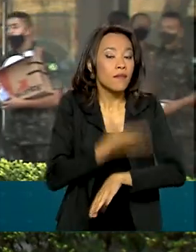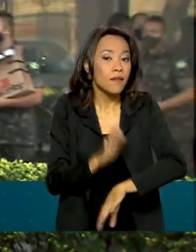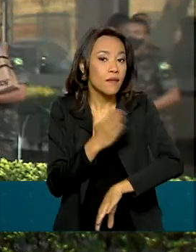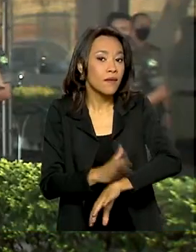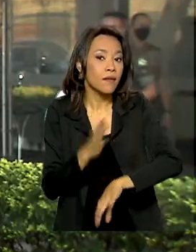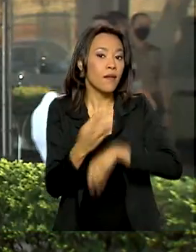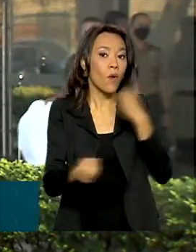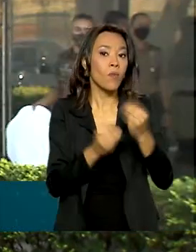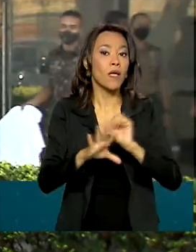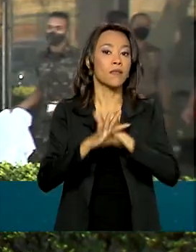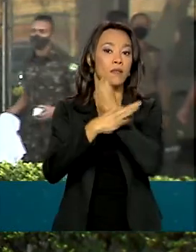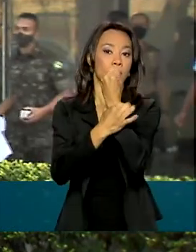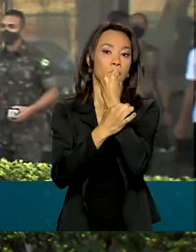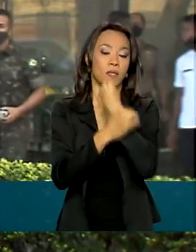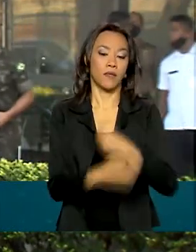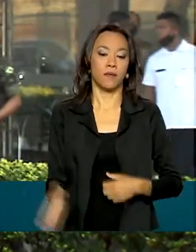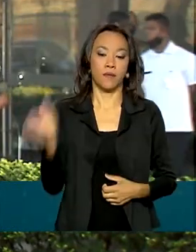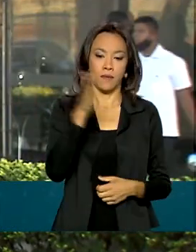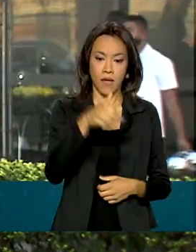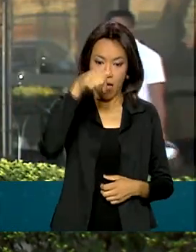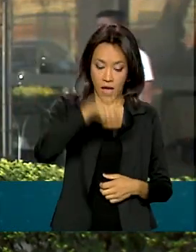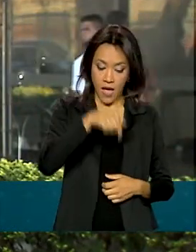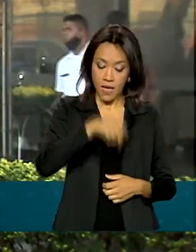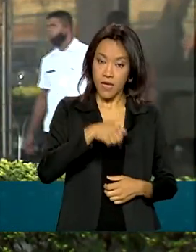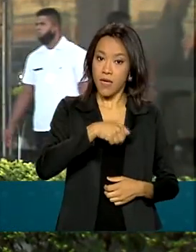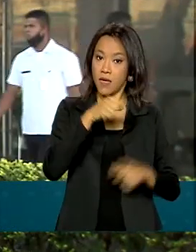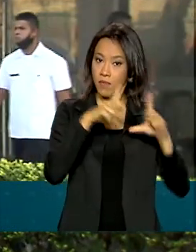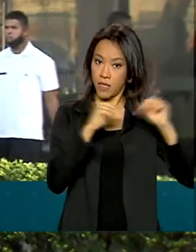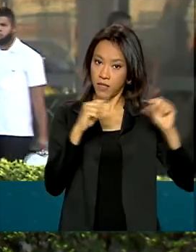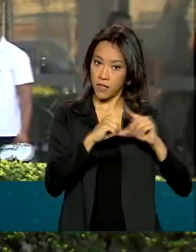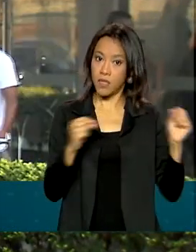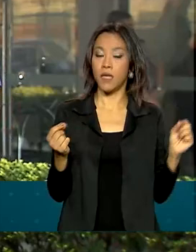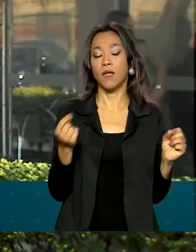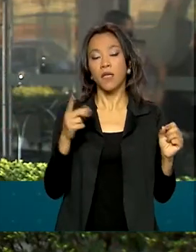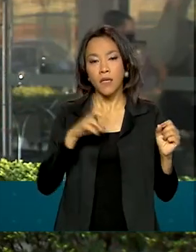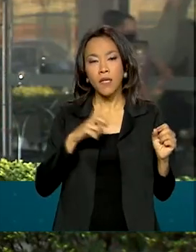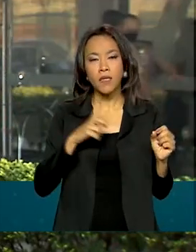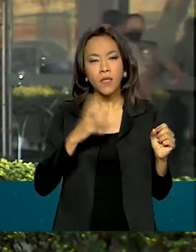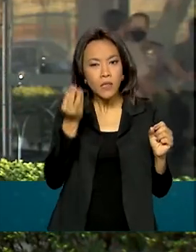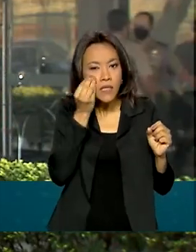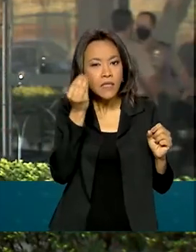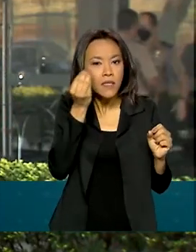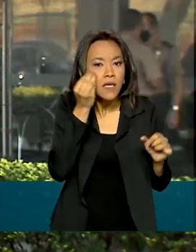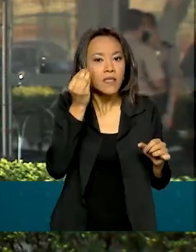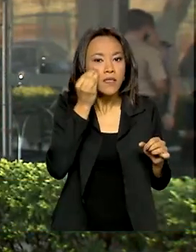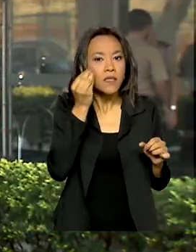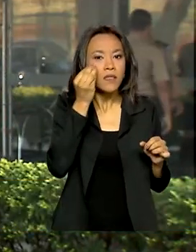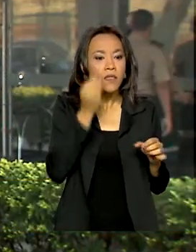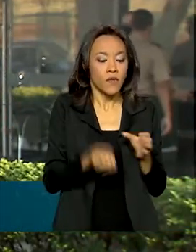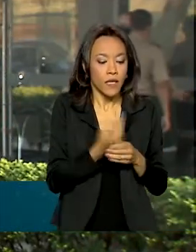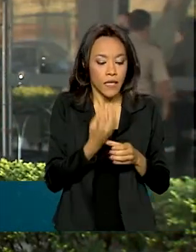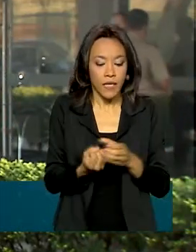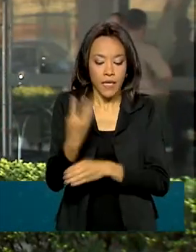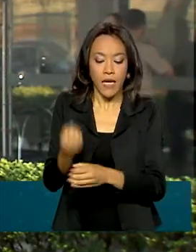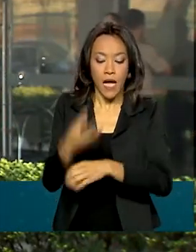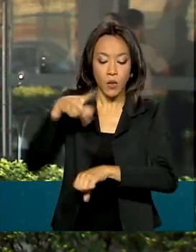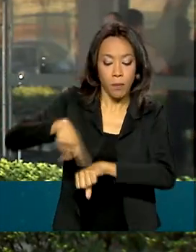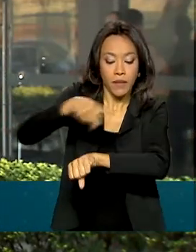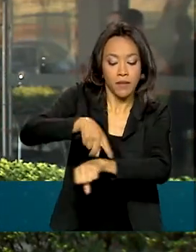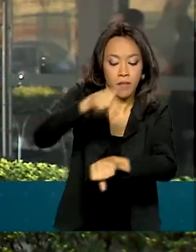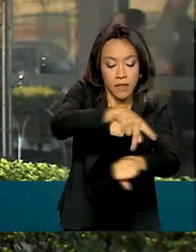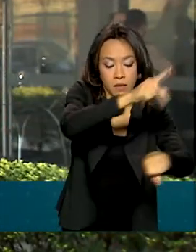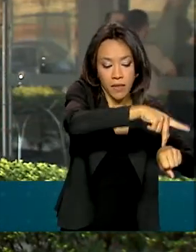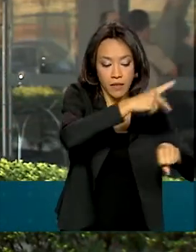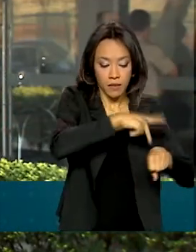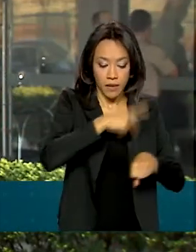no Centro Integrado de Guerra Eletrônica, em Brasília, é onde toda a simulação está ocorrendo. Foram criados países hipotéticos e até